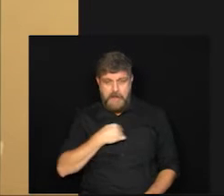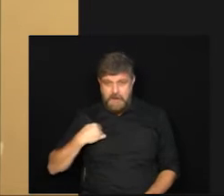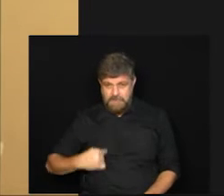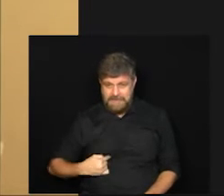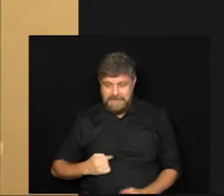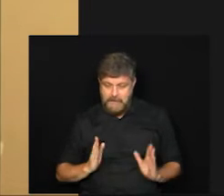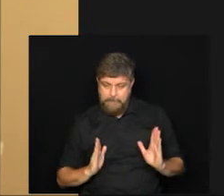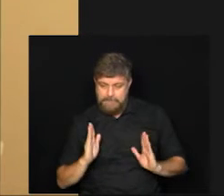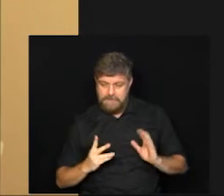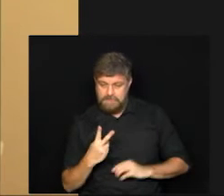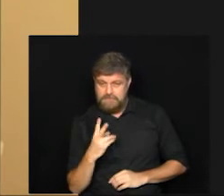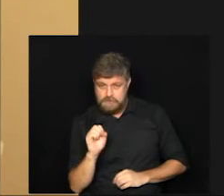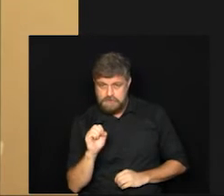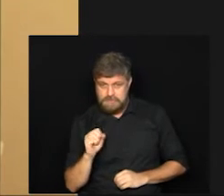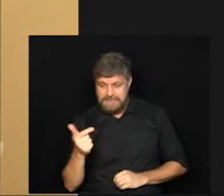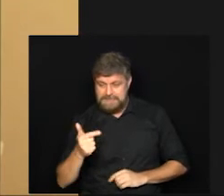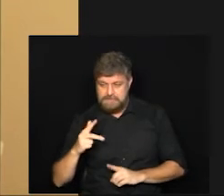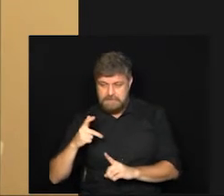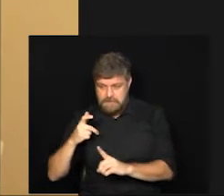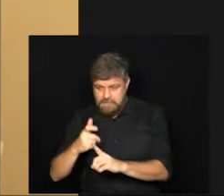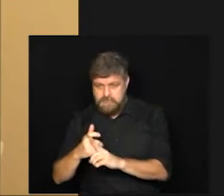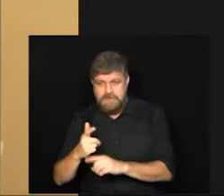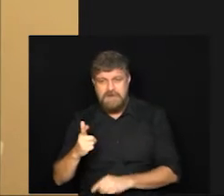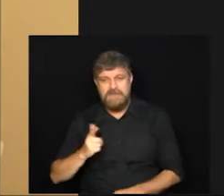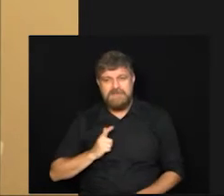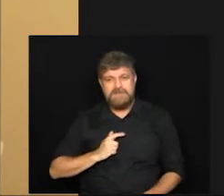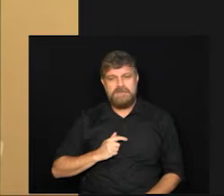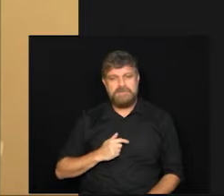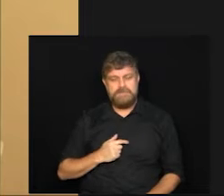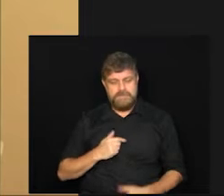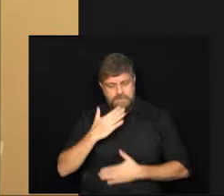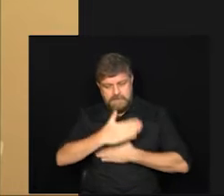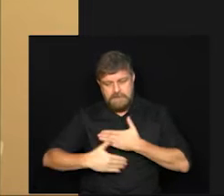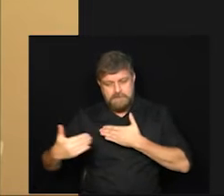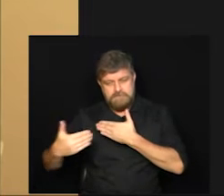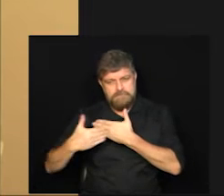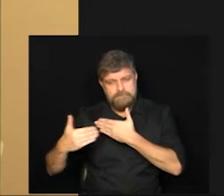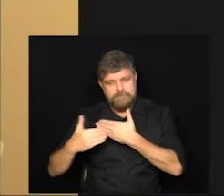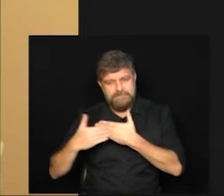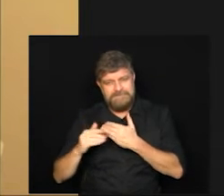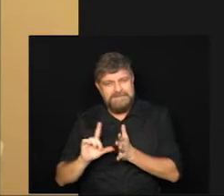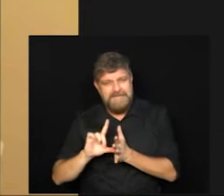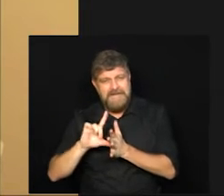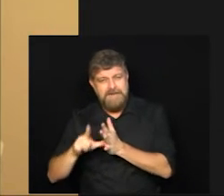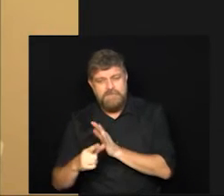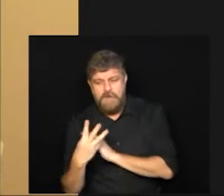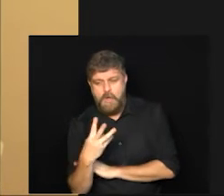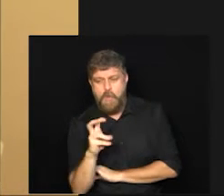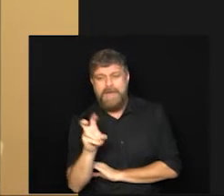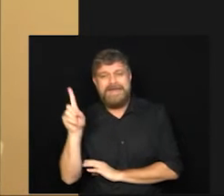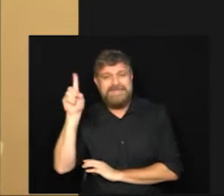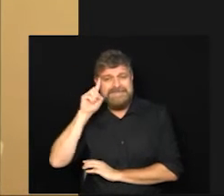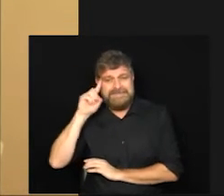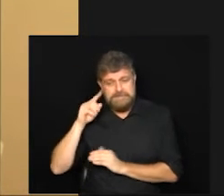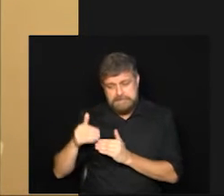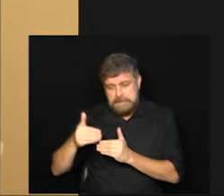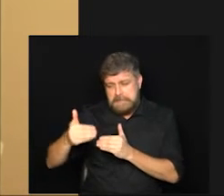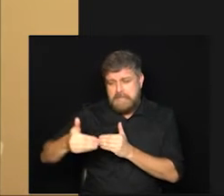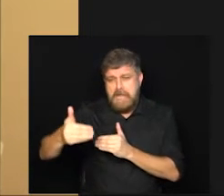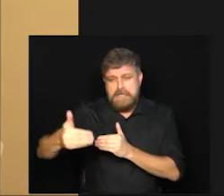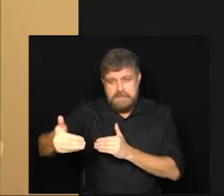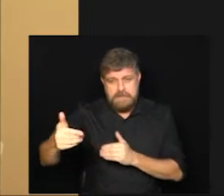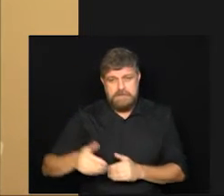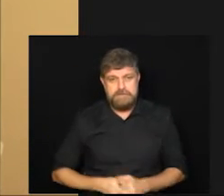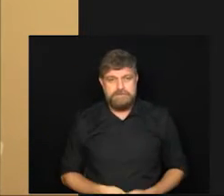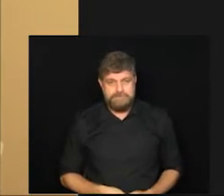28 dias a gente vai estar aí com a imunidade garantida a partir de 45 dias a